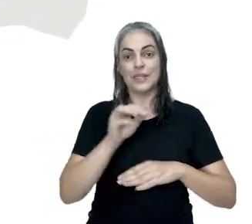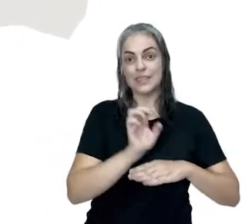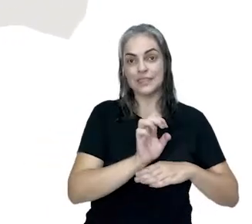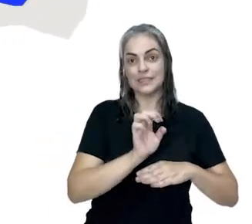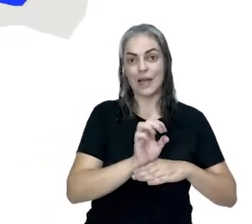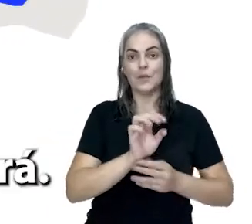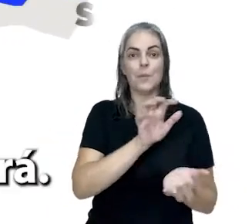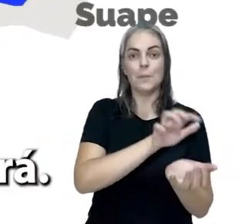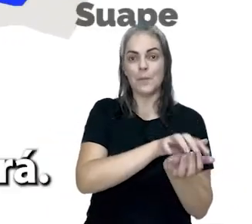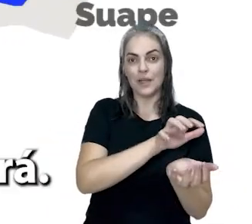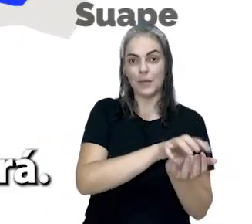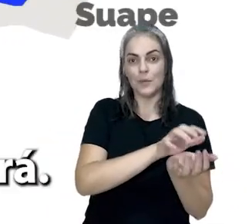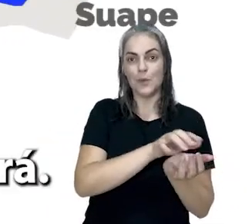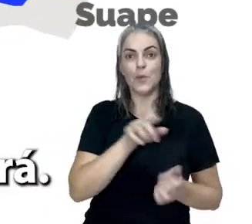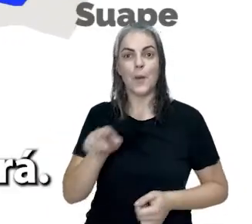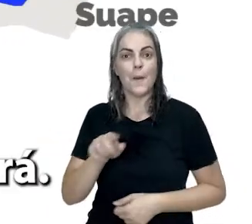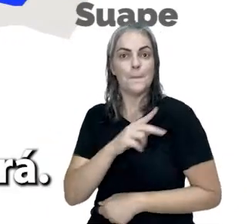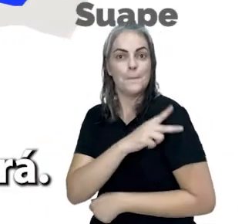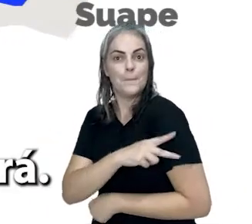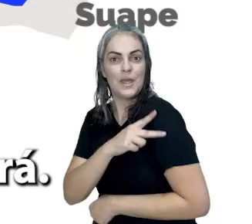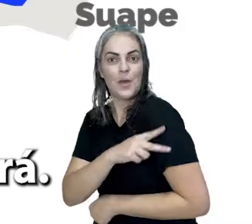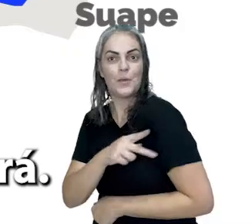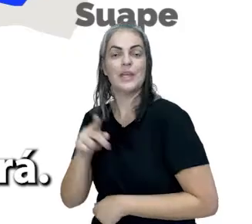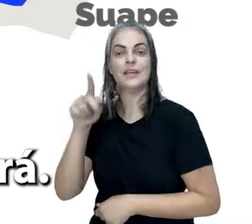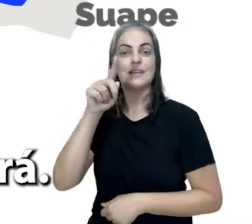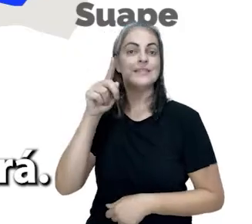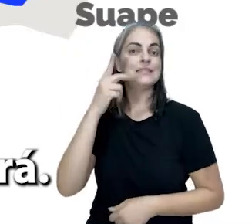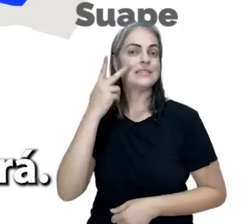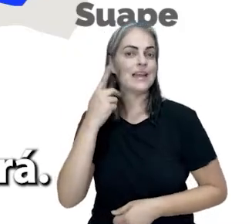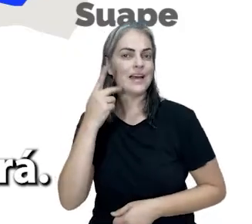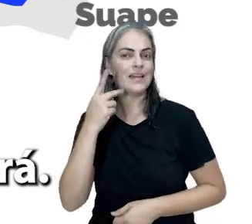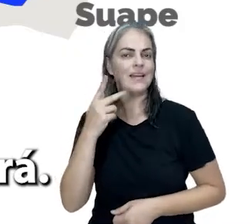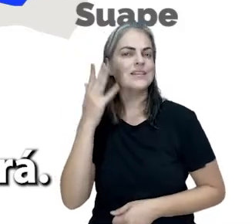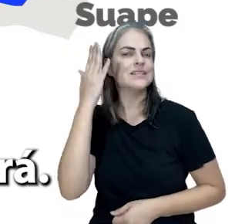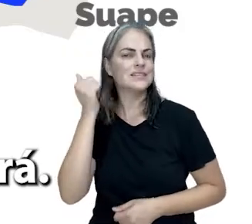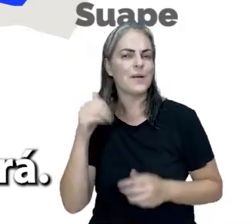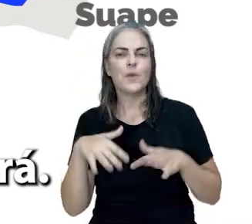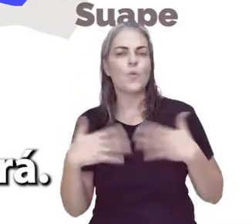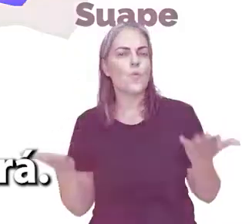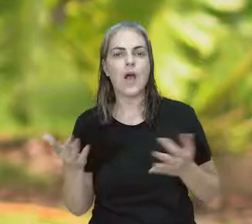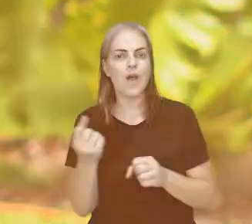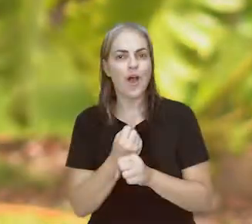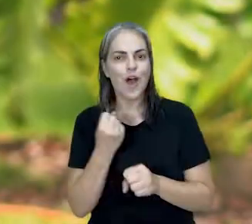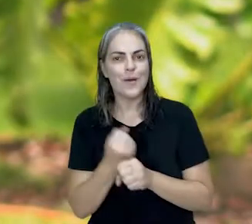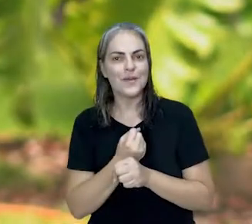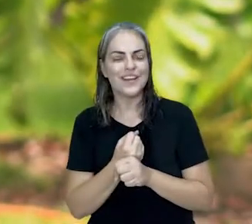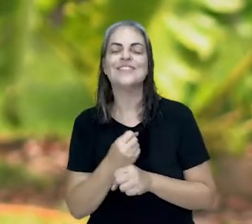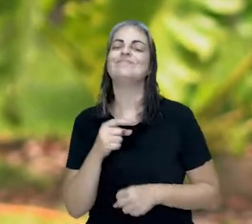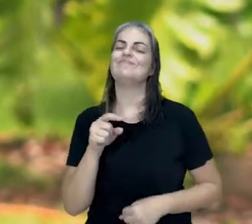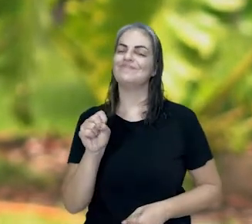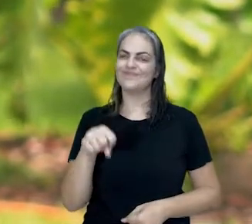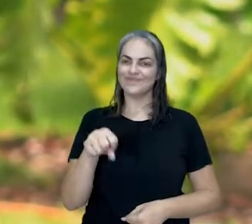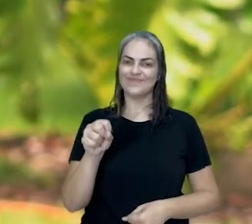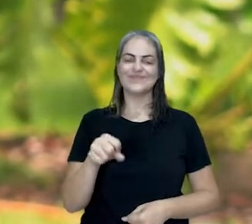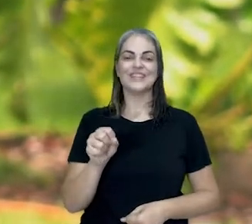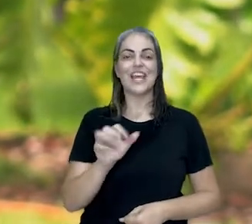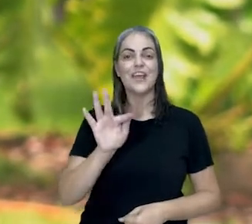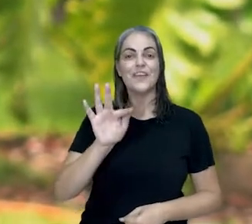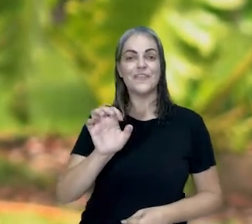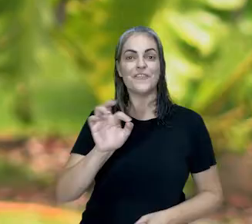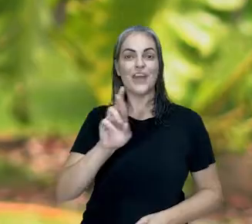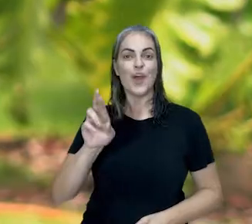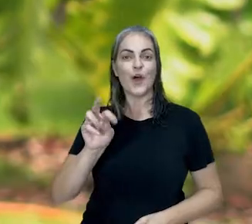municípios entre os estados de Pernambuco, Piauí e Ceará. Sabe de qual obra estamos falando?